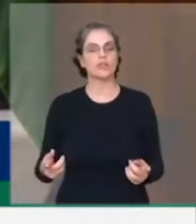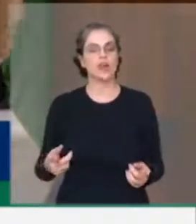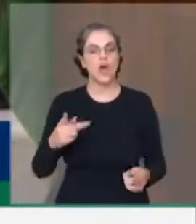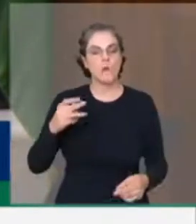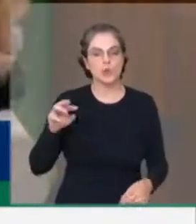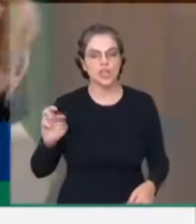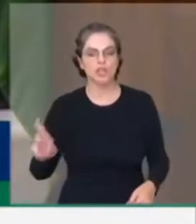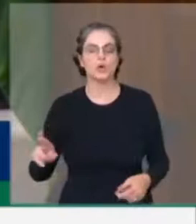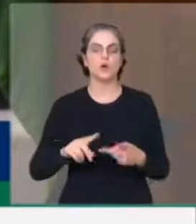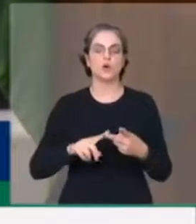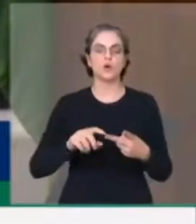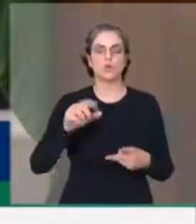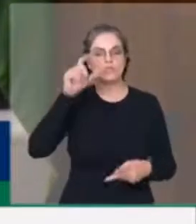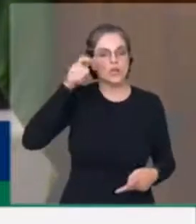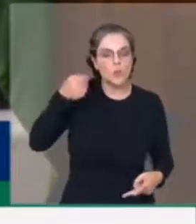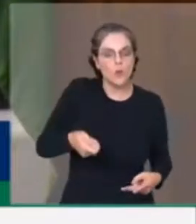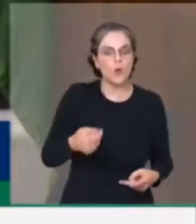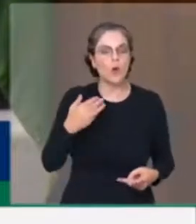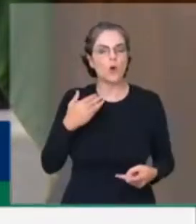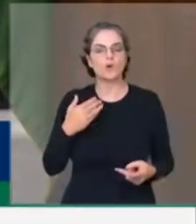o Brasil não estaria vivendo a crise que vive hoje.